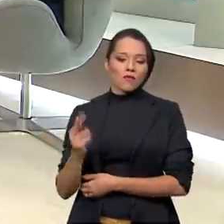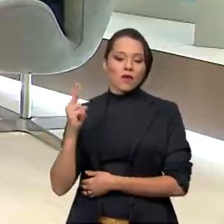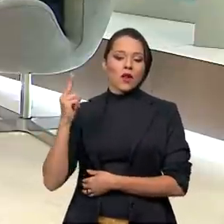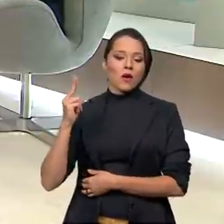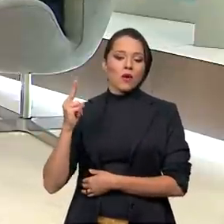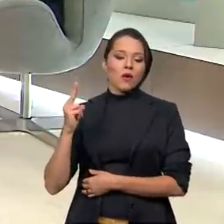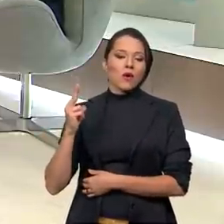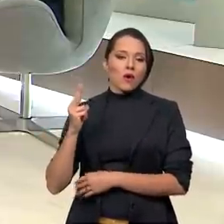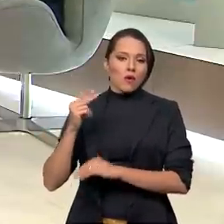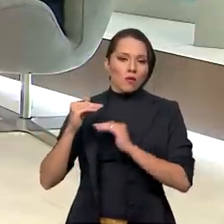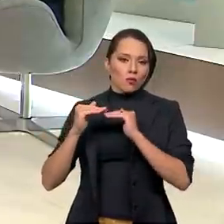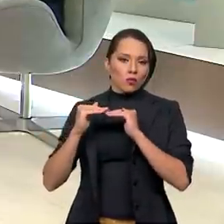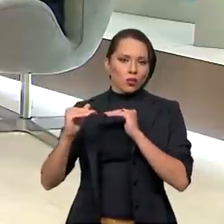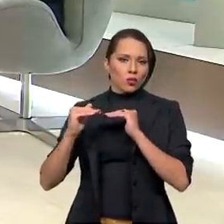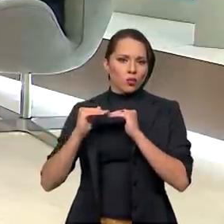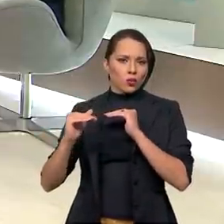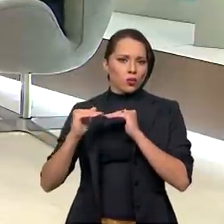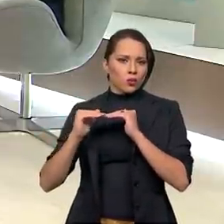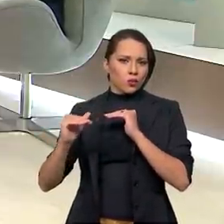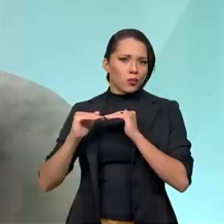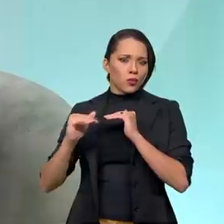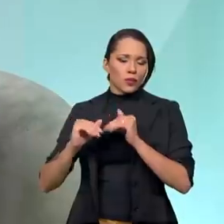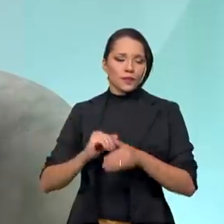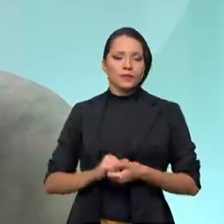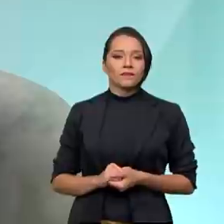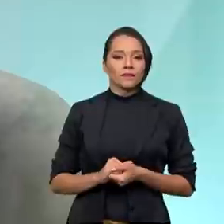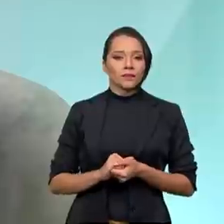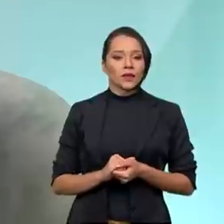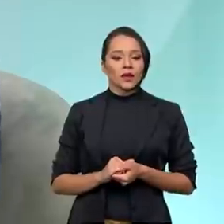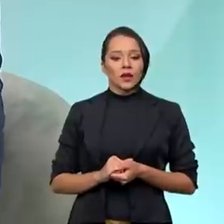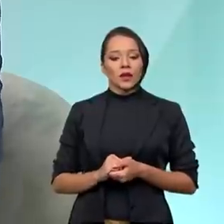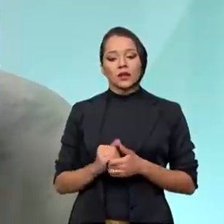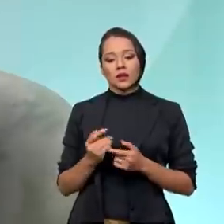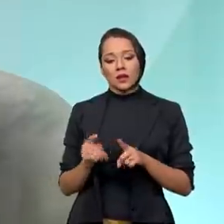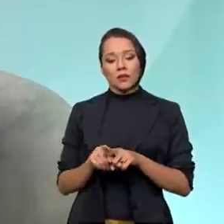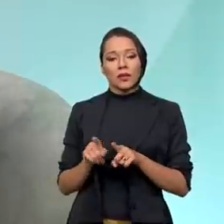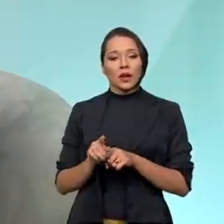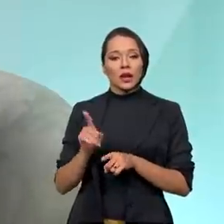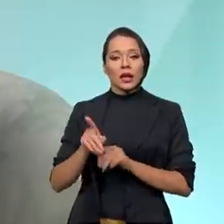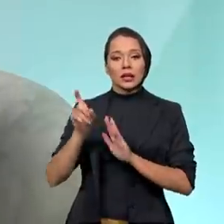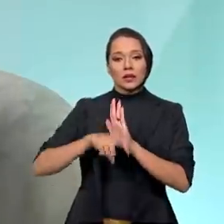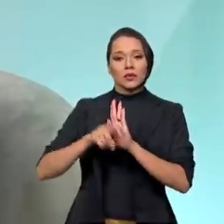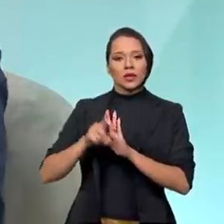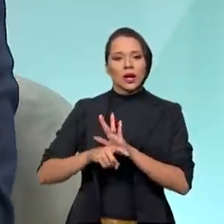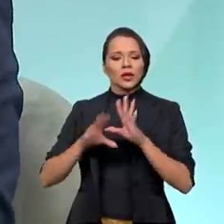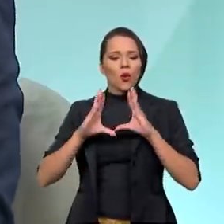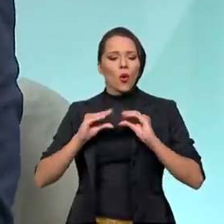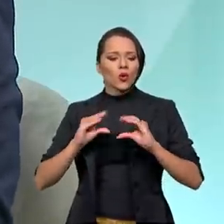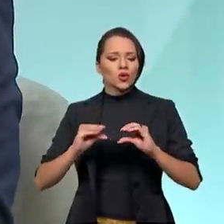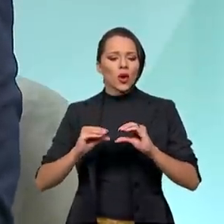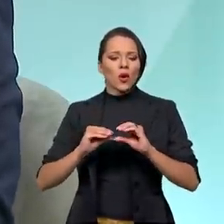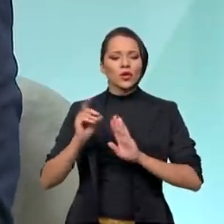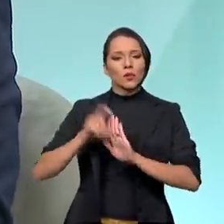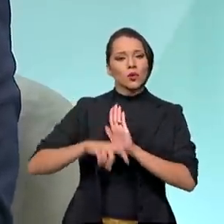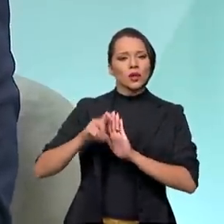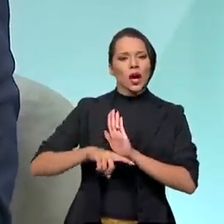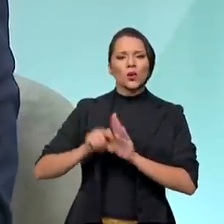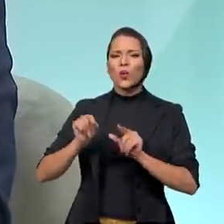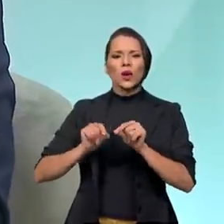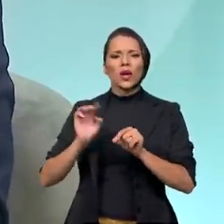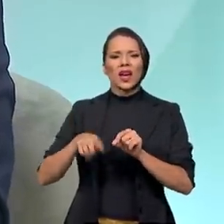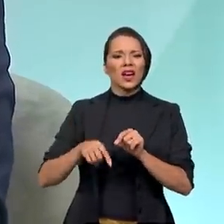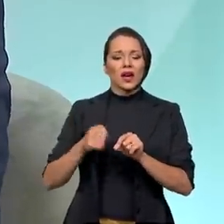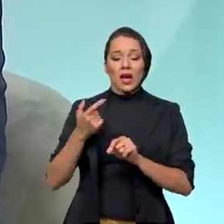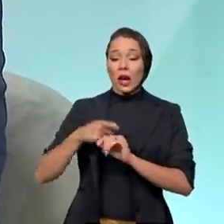dos combustíveis num determinado patamar. O colchão tributário. O que é o colchão tributário? É também um